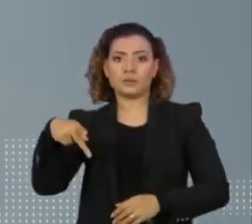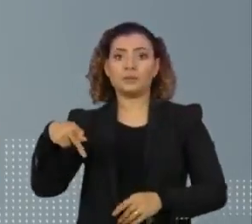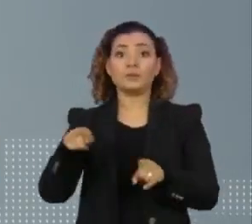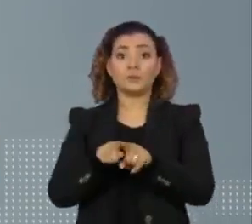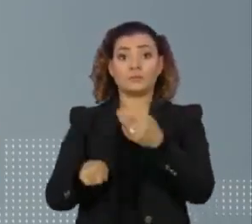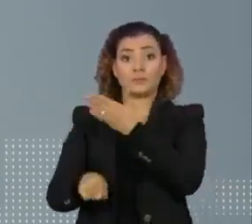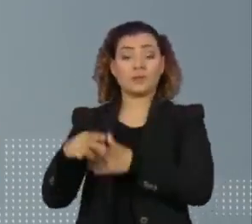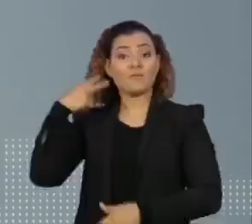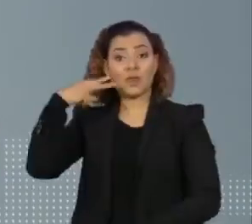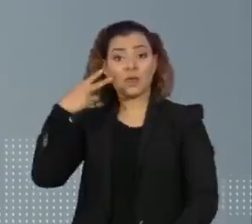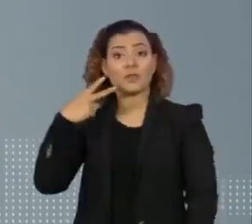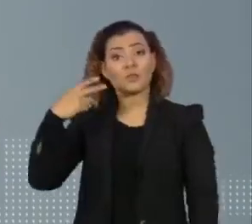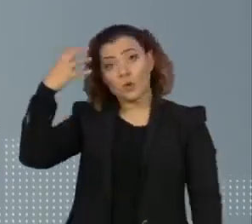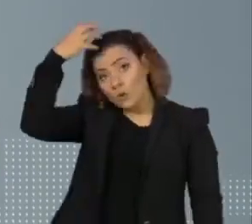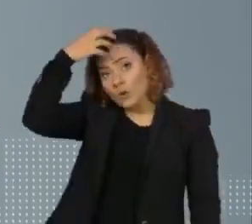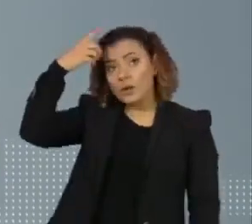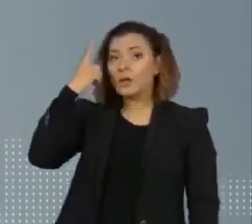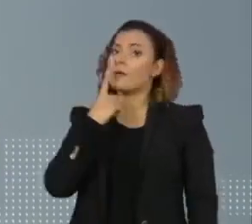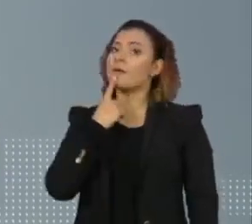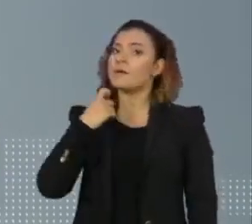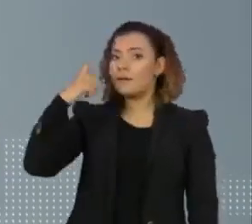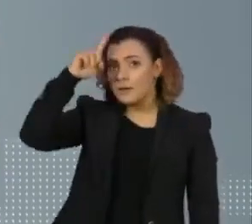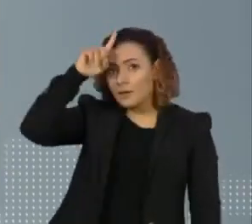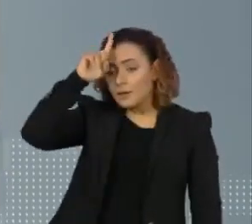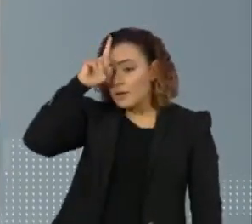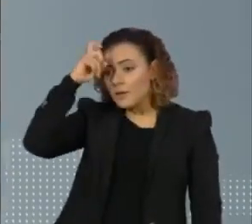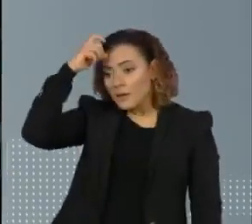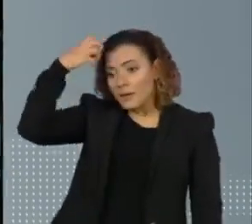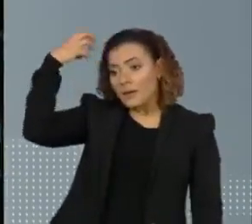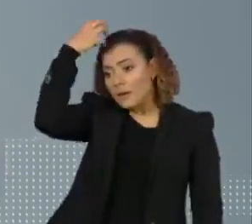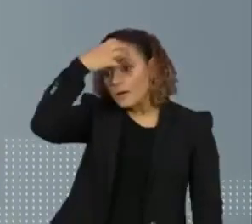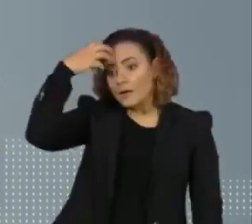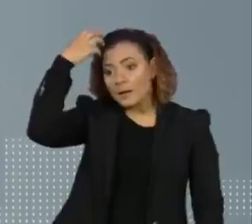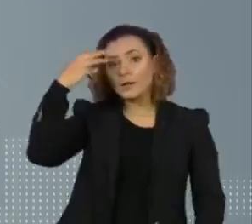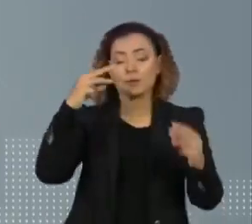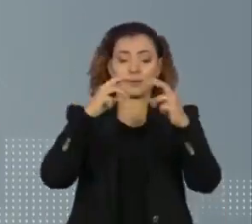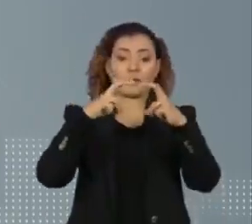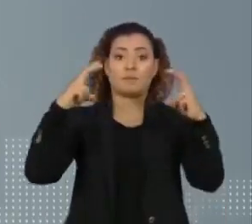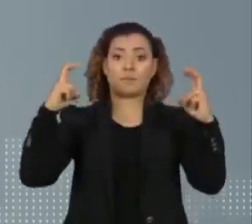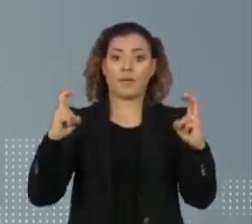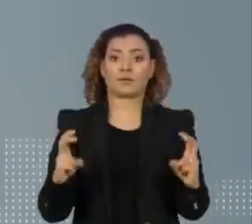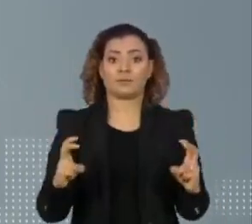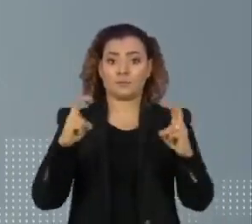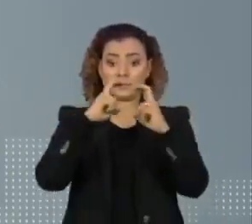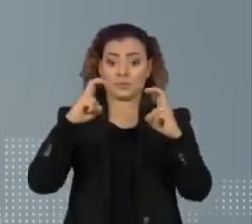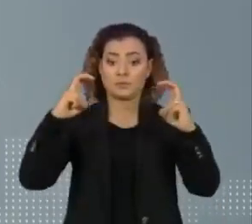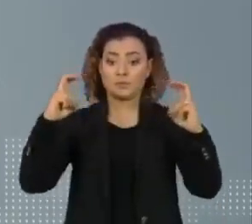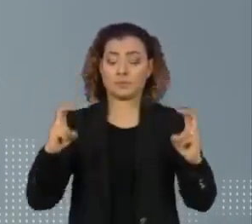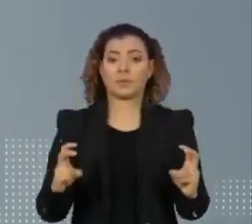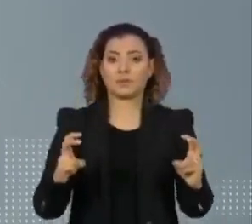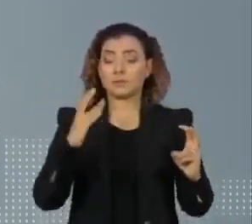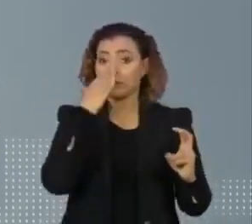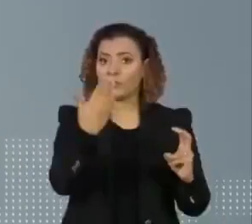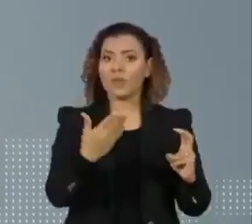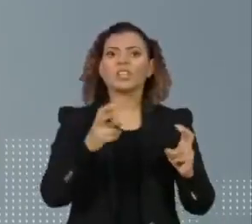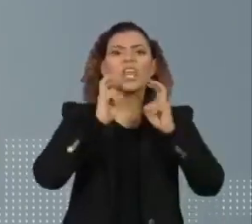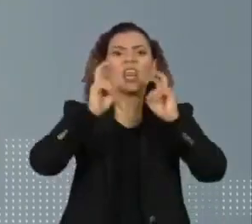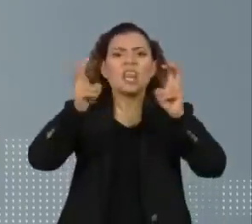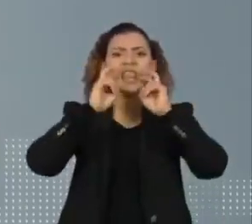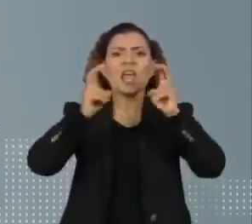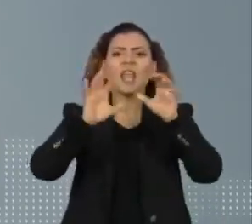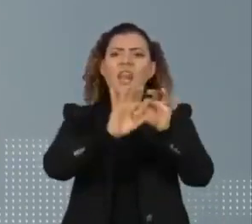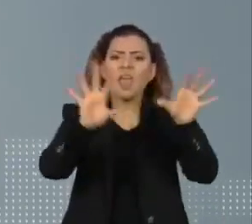Hilton levou um cartaz pelo fim da violência contra a população negra. O grito mais ouvido era esse, deixem-nos viver.